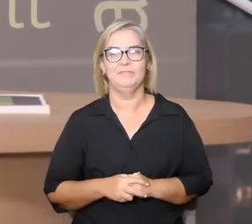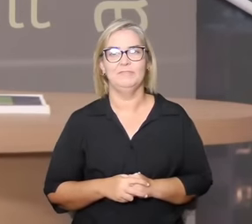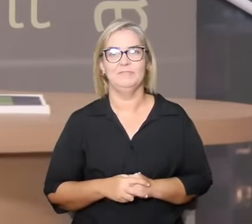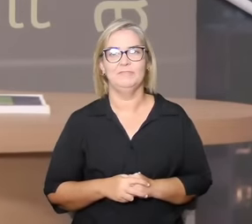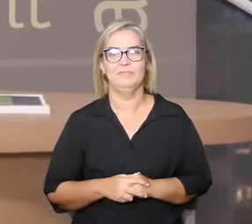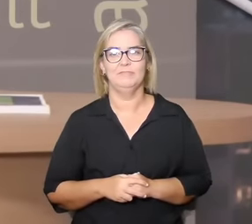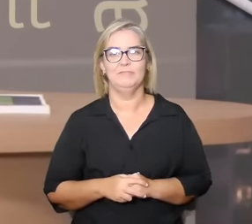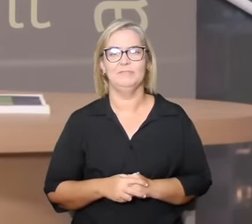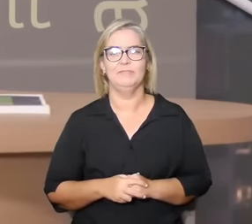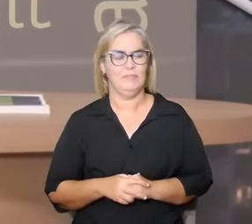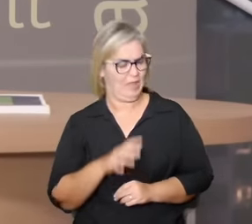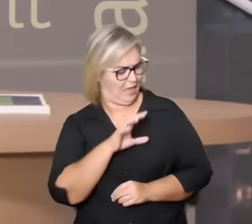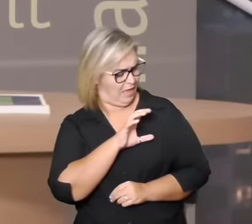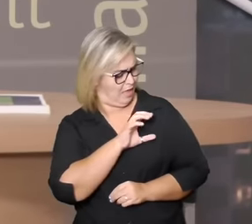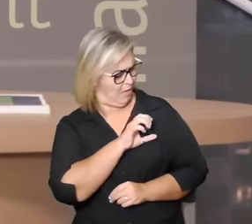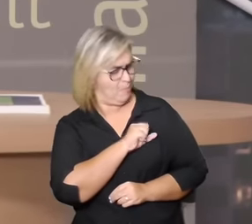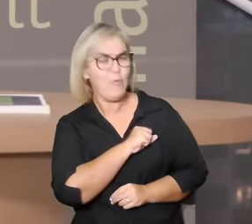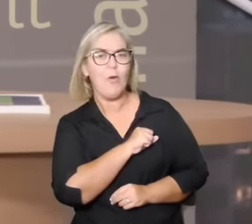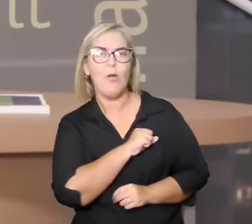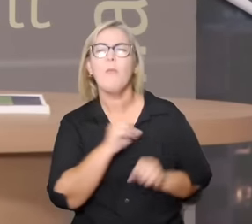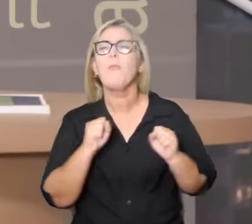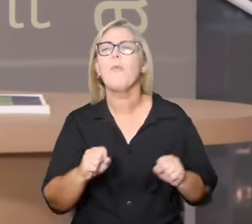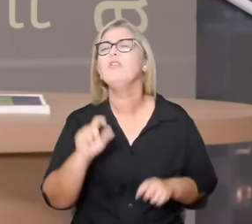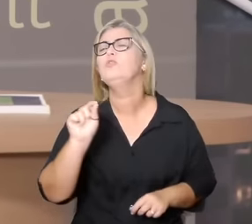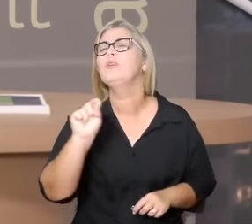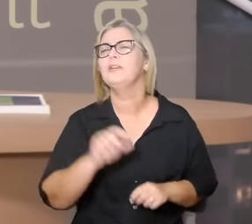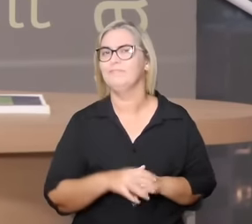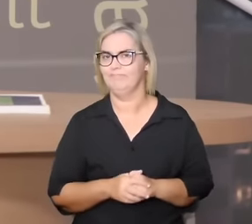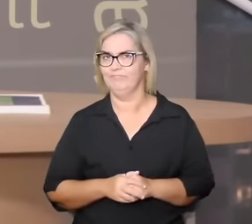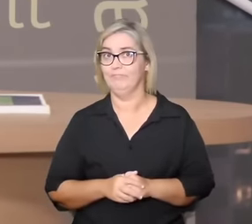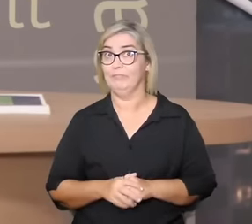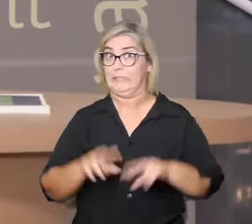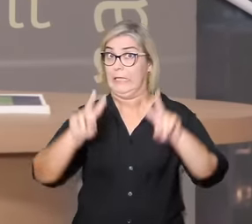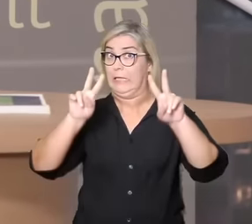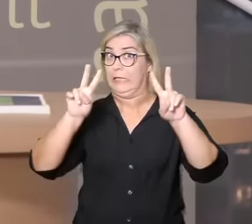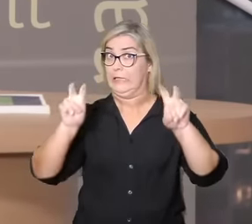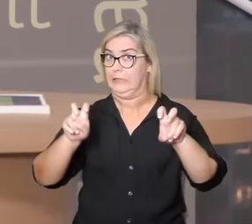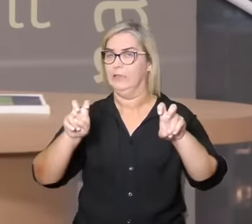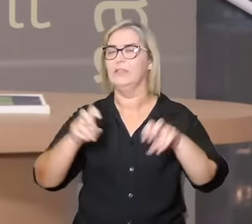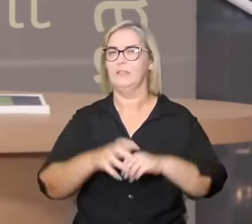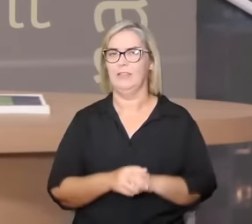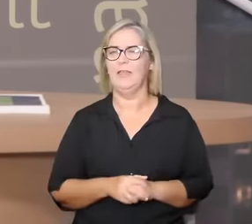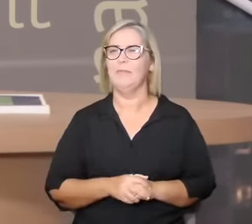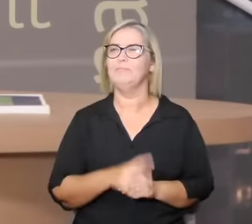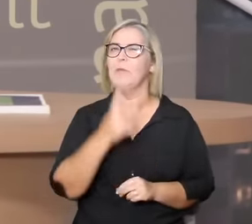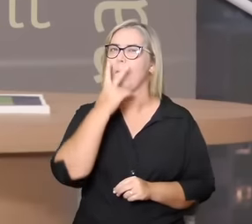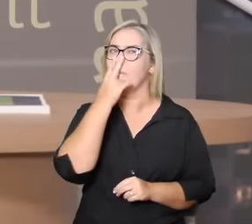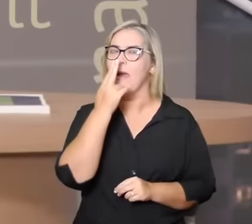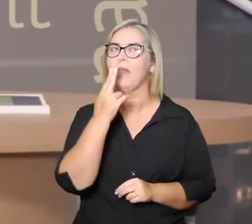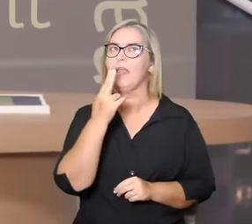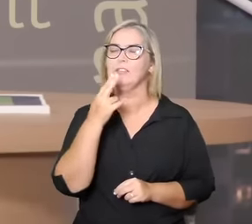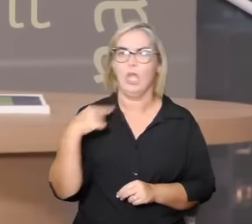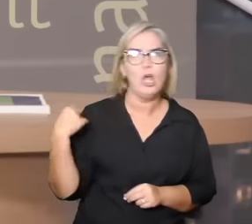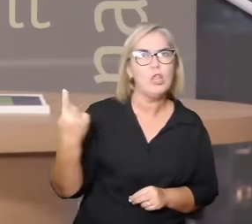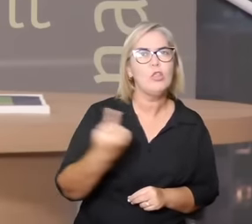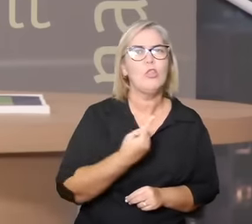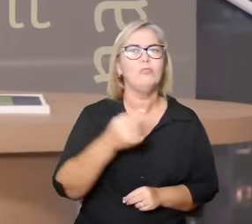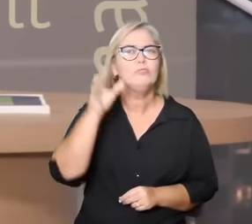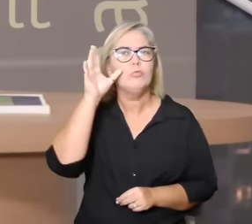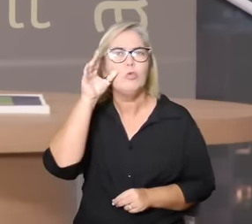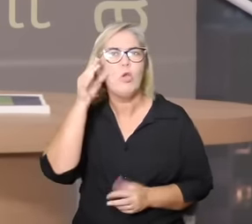O que pode o amor? Um tema como esse é um tema que diz respeito a todos nós, falar sobre o amor.